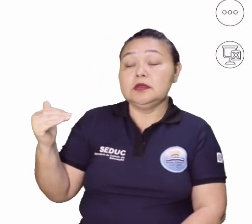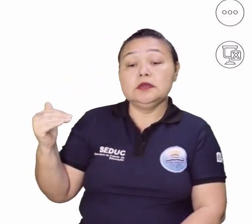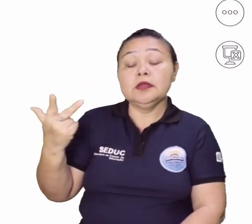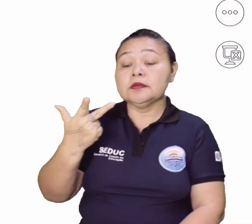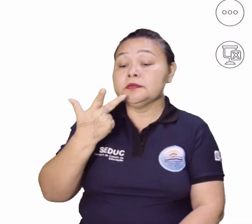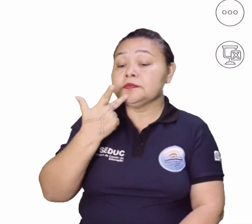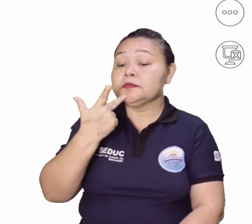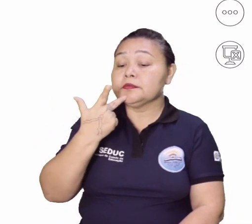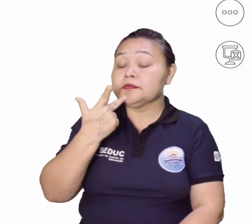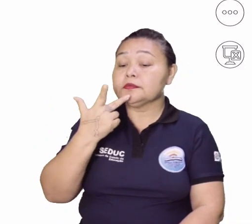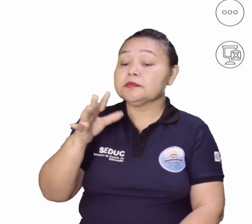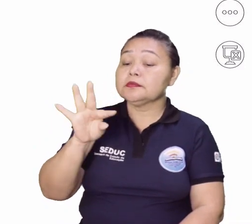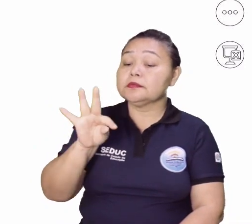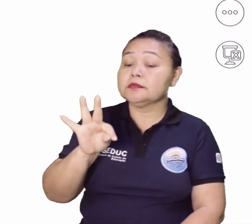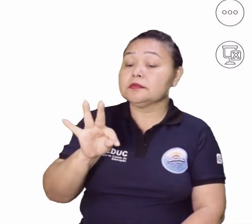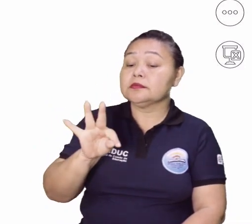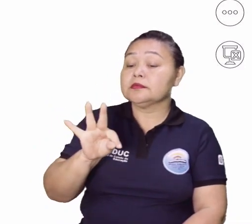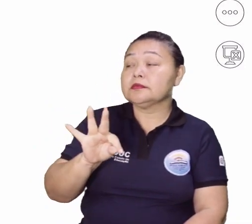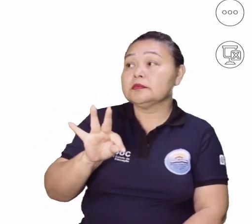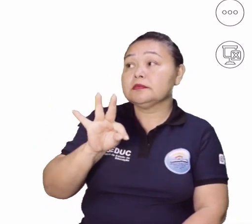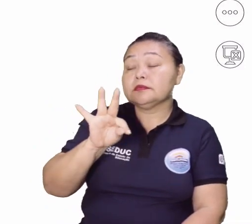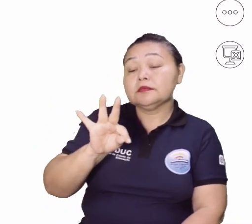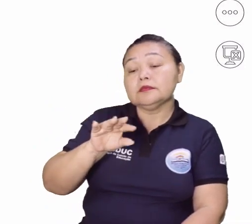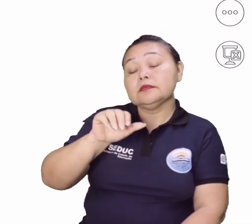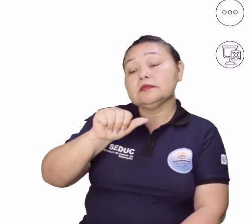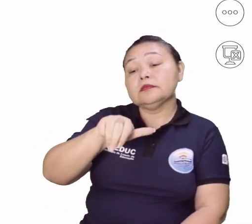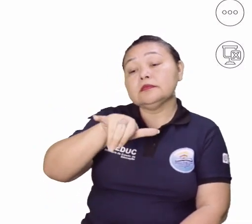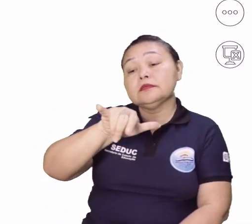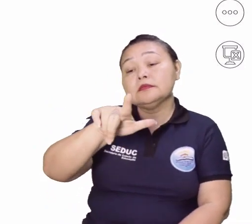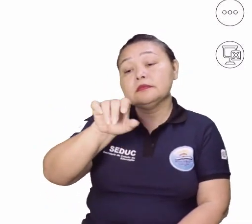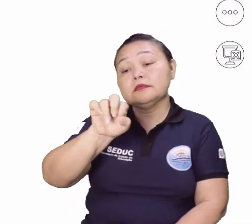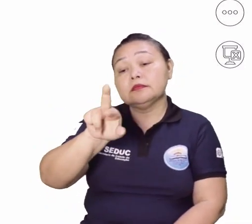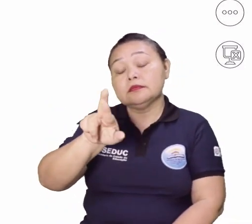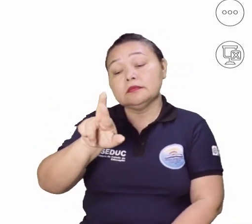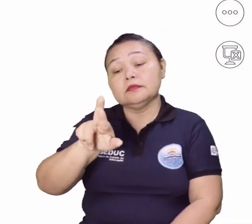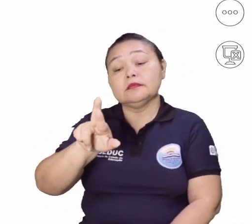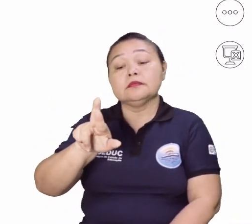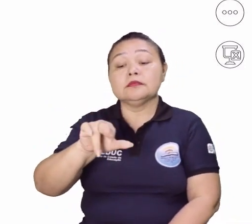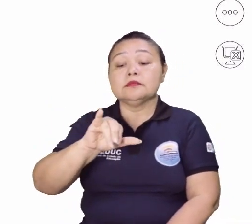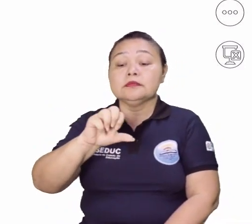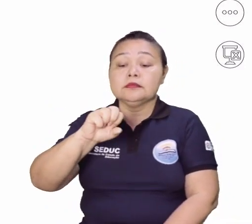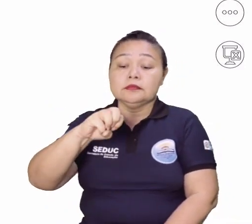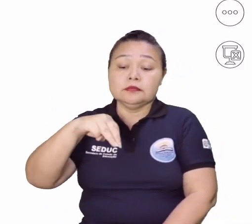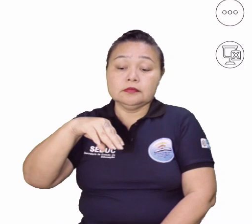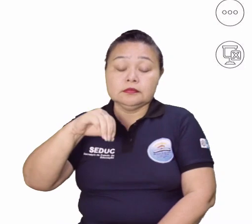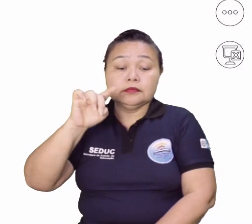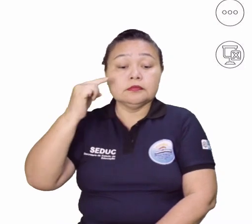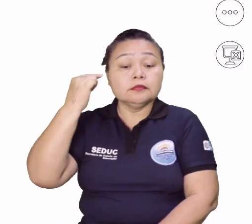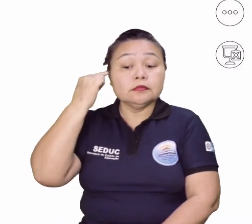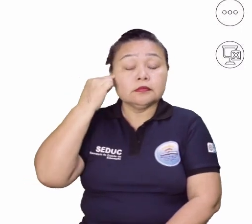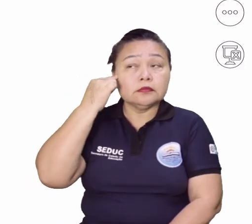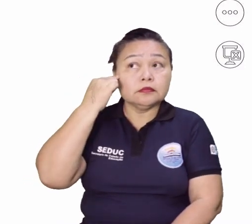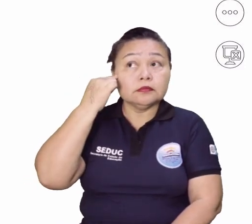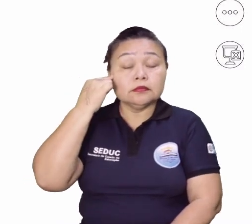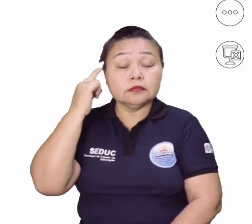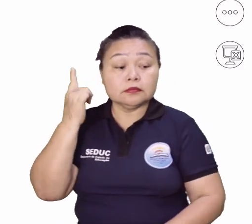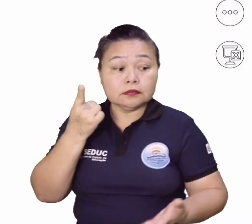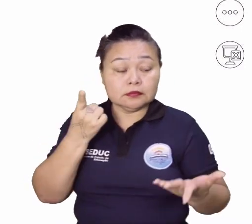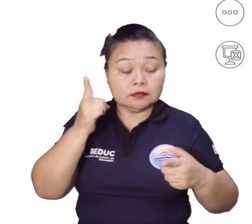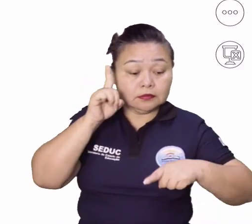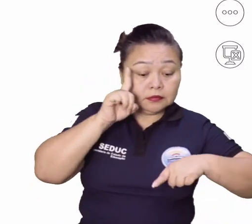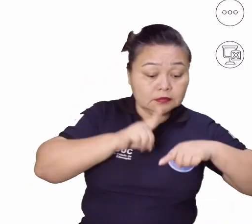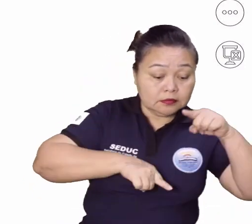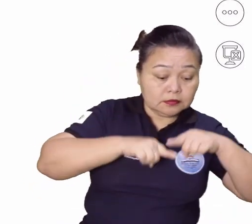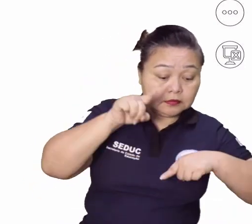quando a gente falou do taylorismo, né? Lembra que a gente estava falando do taylorismo? Que era a ideia, né, de produção